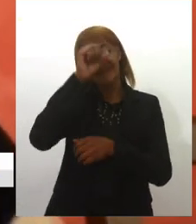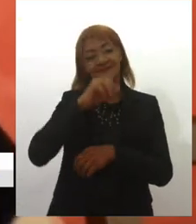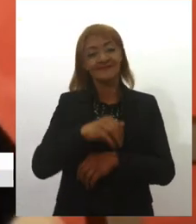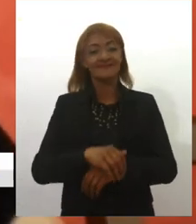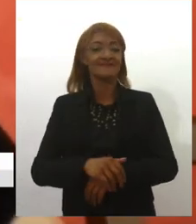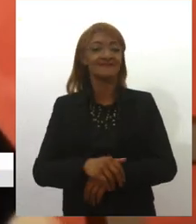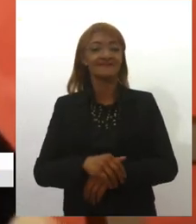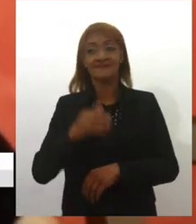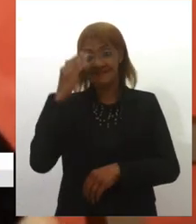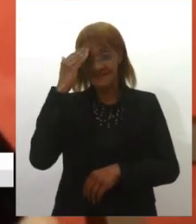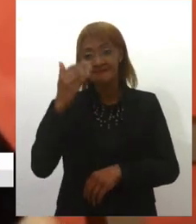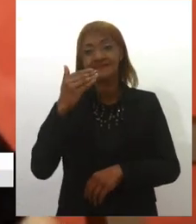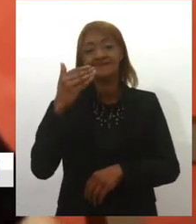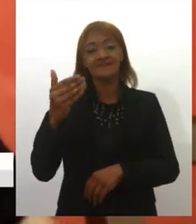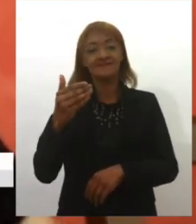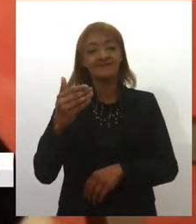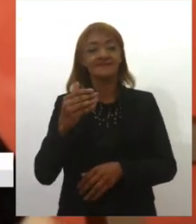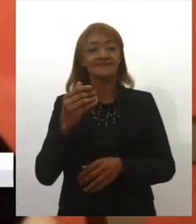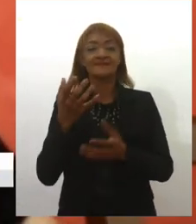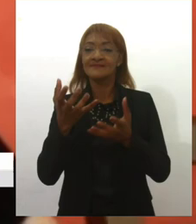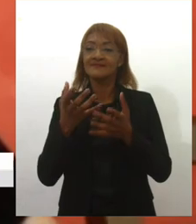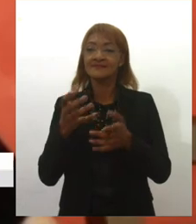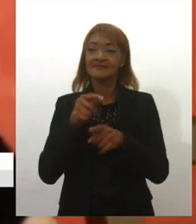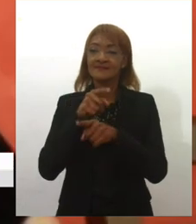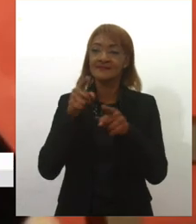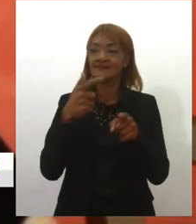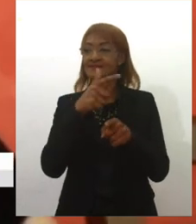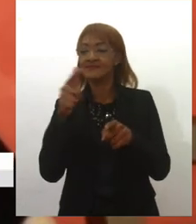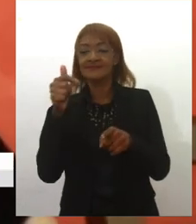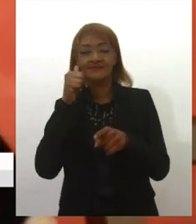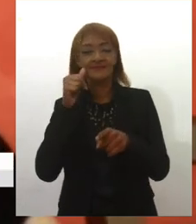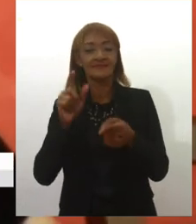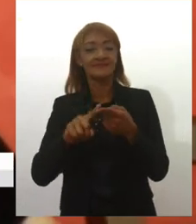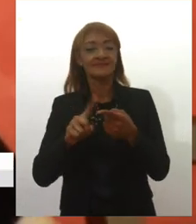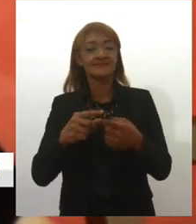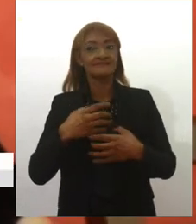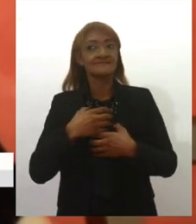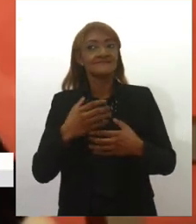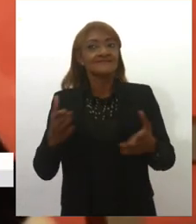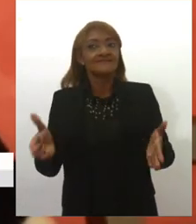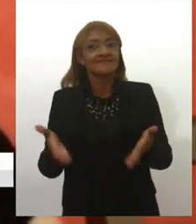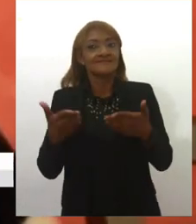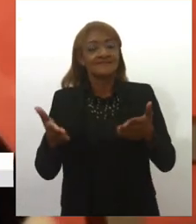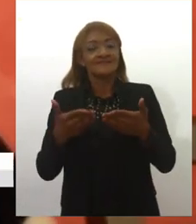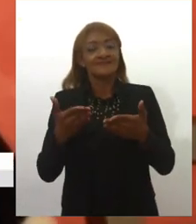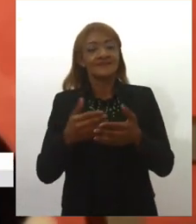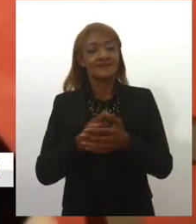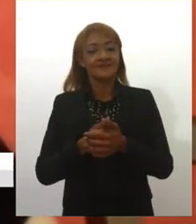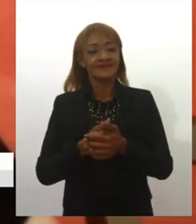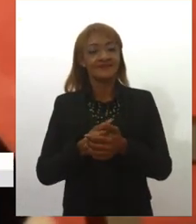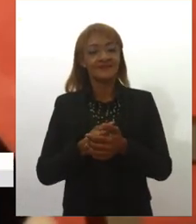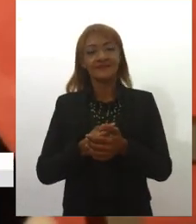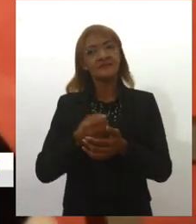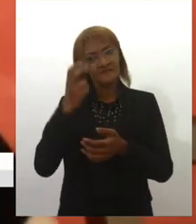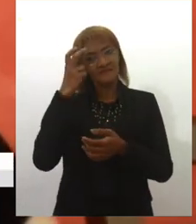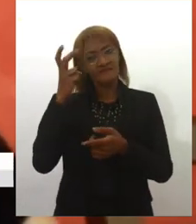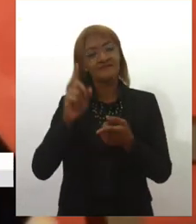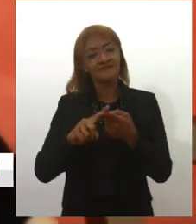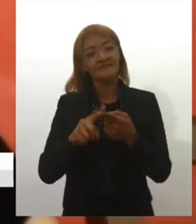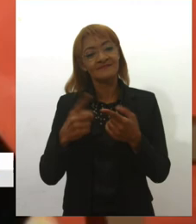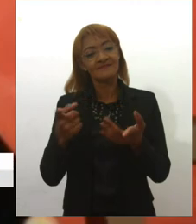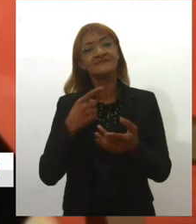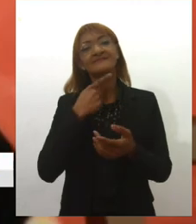muito obrigada, eu espero que outras mulheres se incentivem, que saibam o potencial que elas têm, né? Caso elas